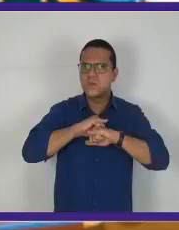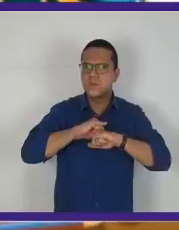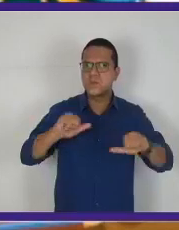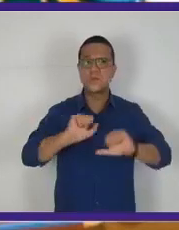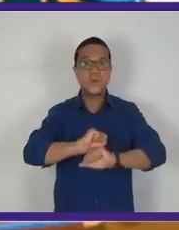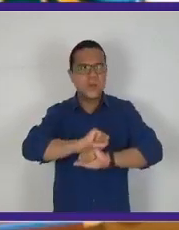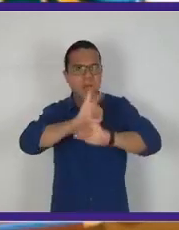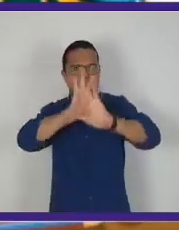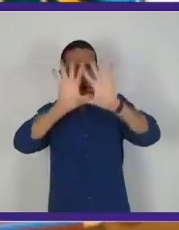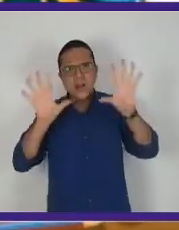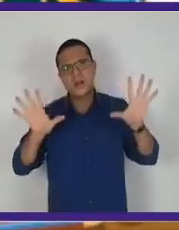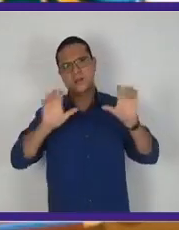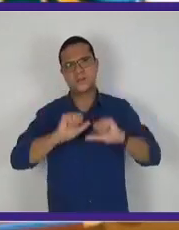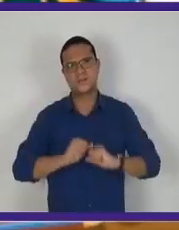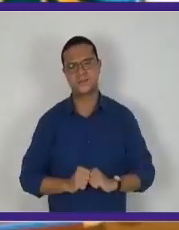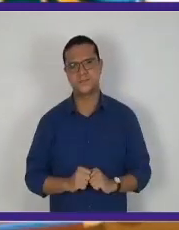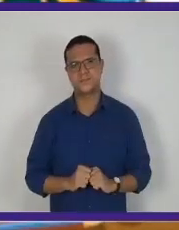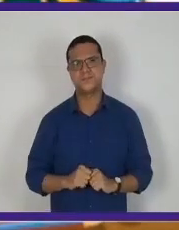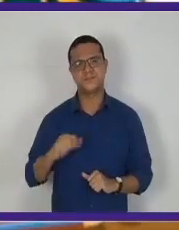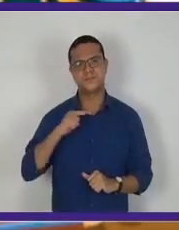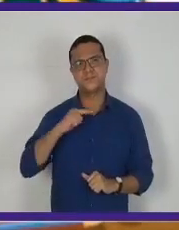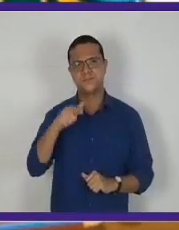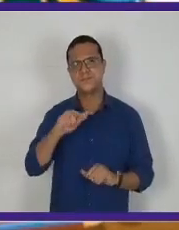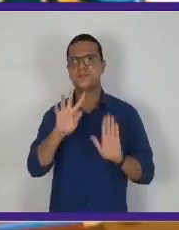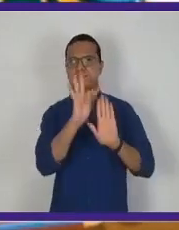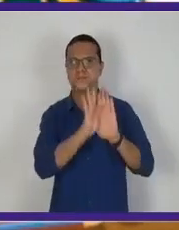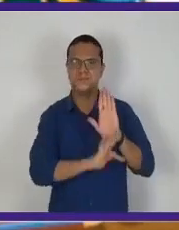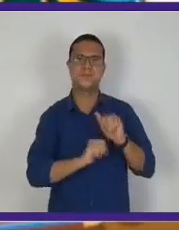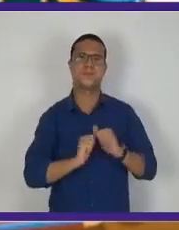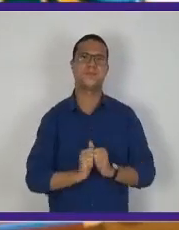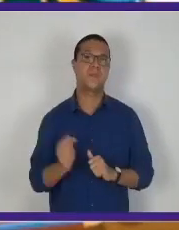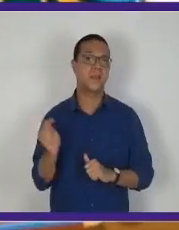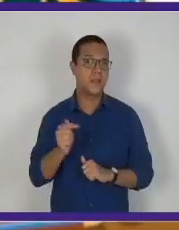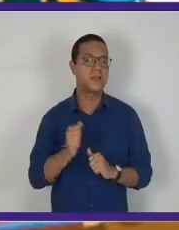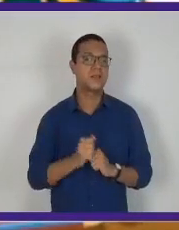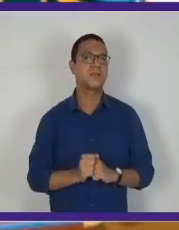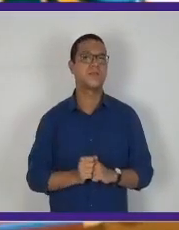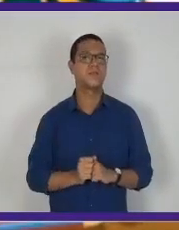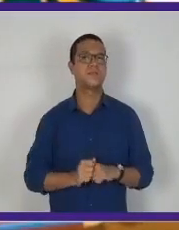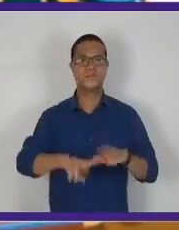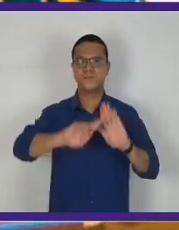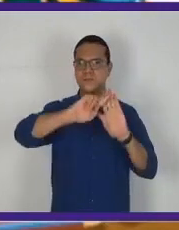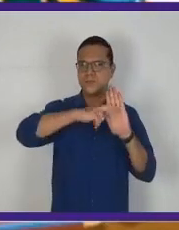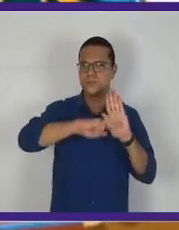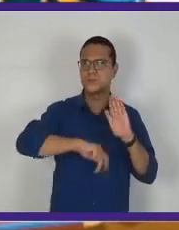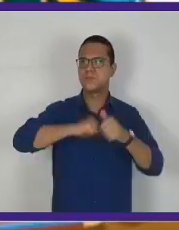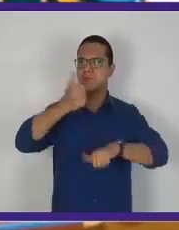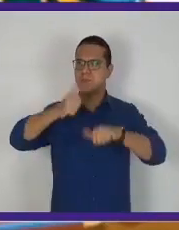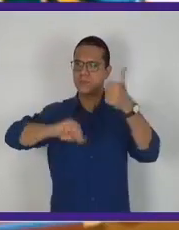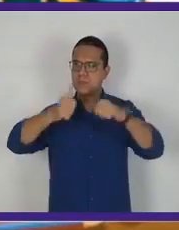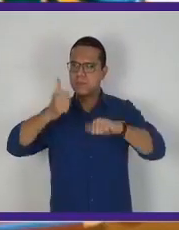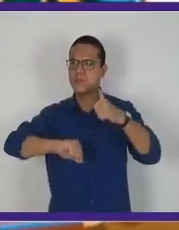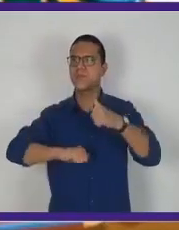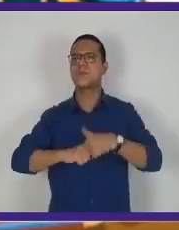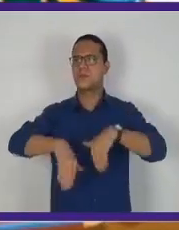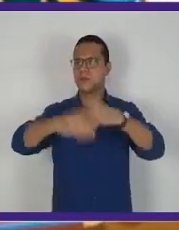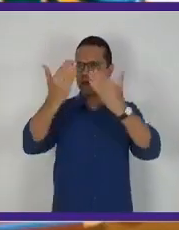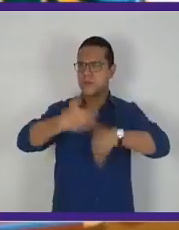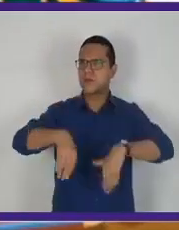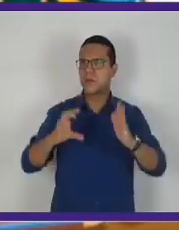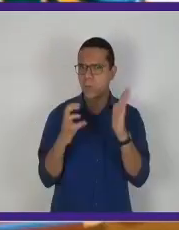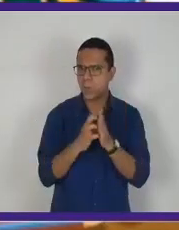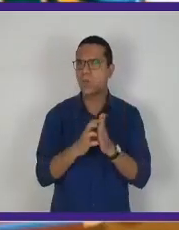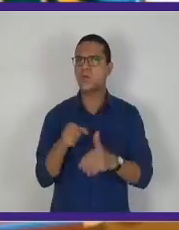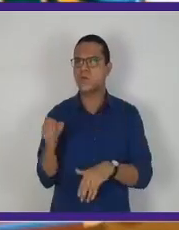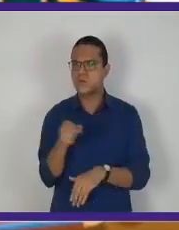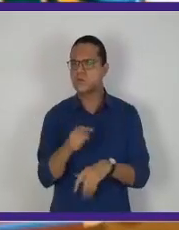bem explícita, bem clara que vem no texto. E isso é uma das normas que tem de avaliação na